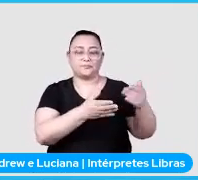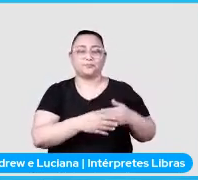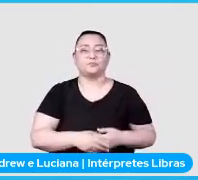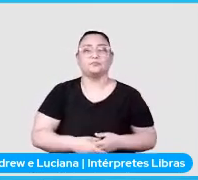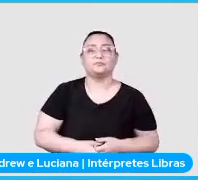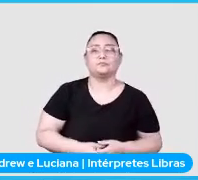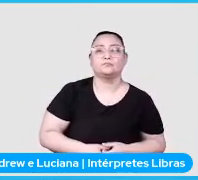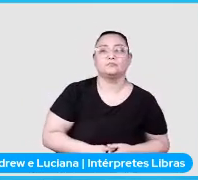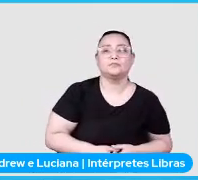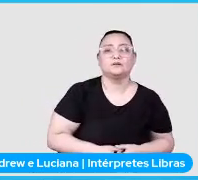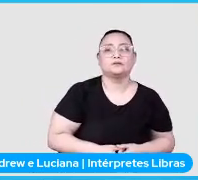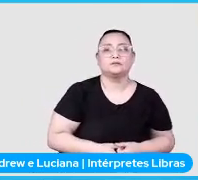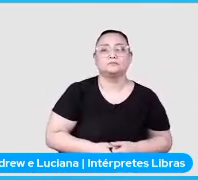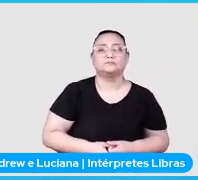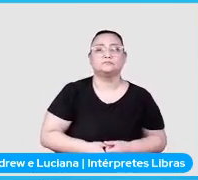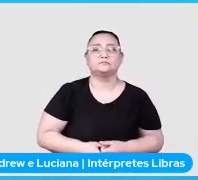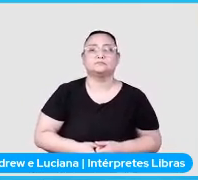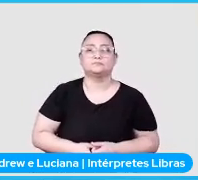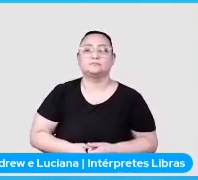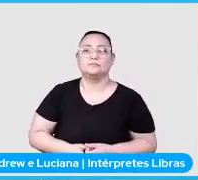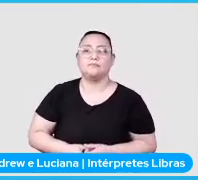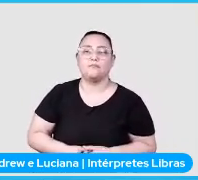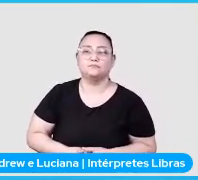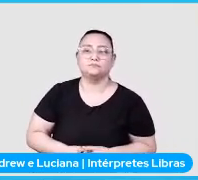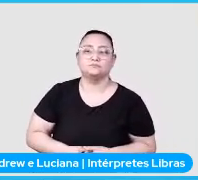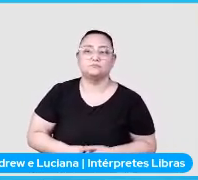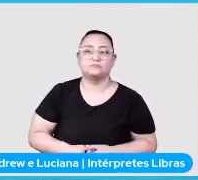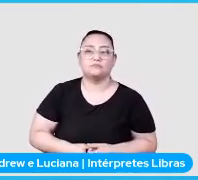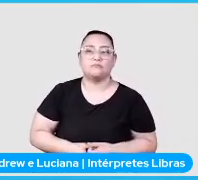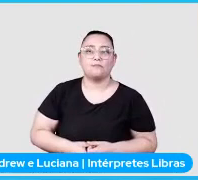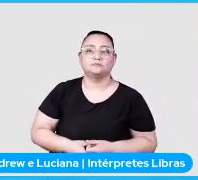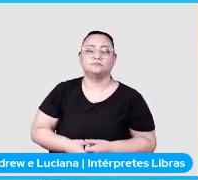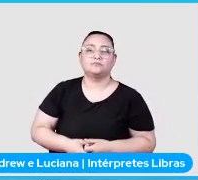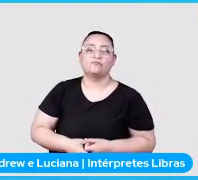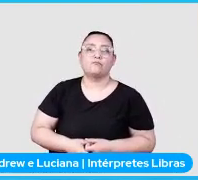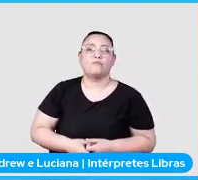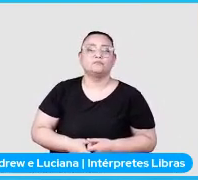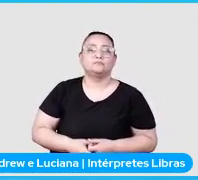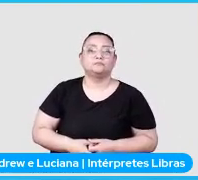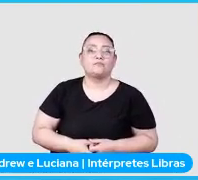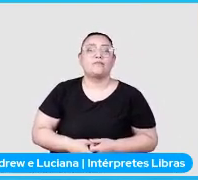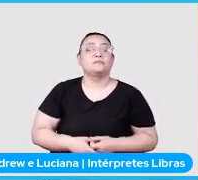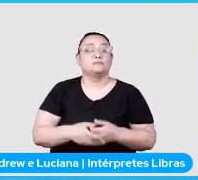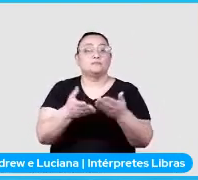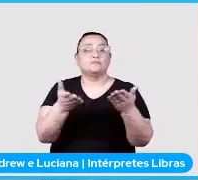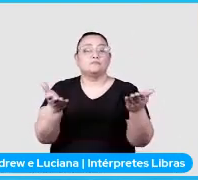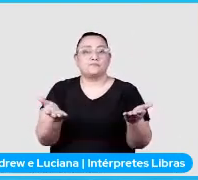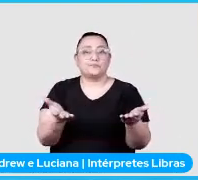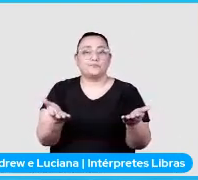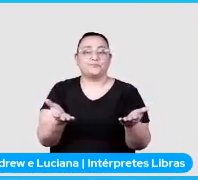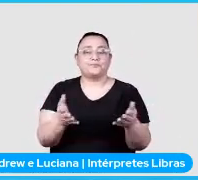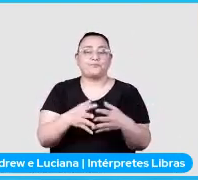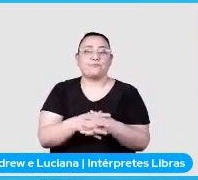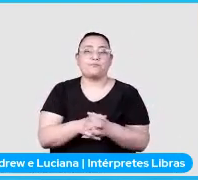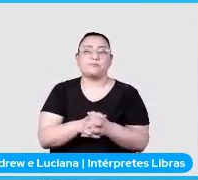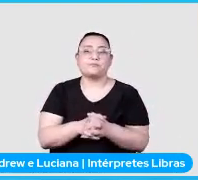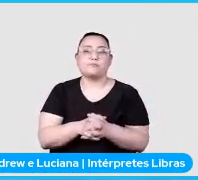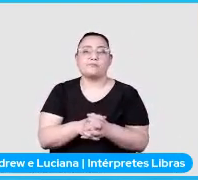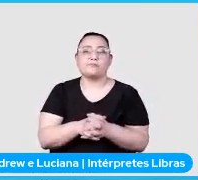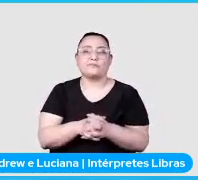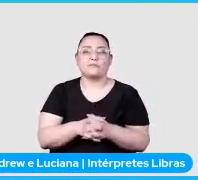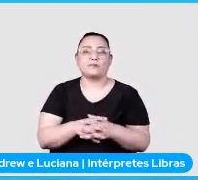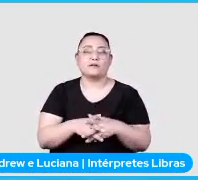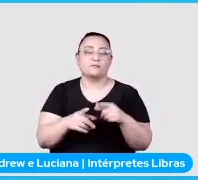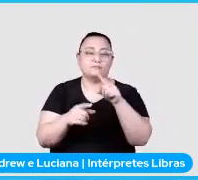com o pipzinho, o virtual M ativado e tudo. E aqui, eu defino o Spider Moon